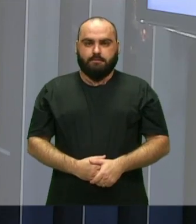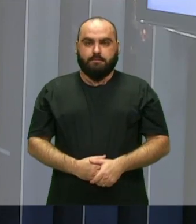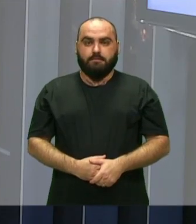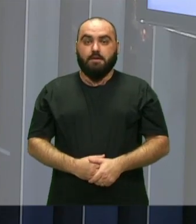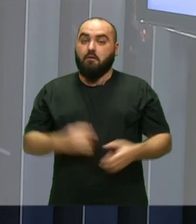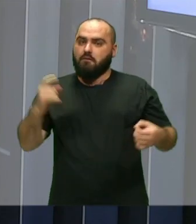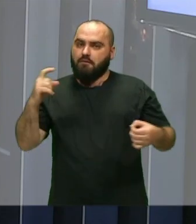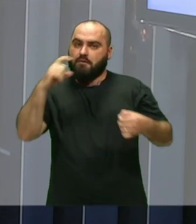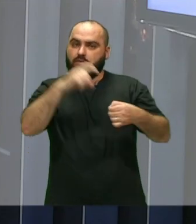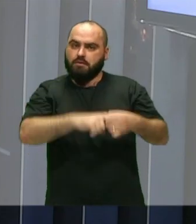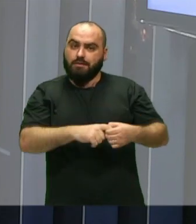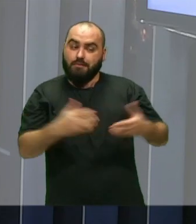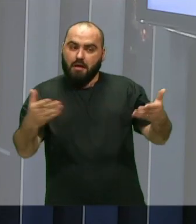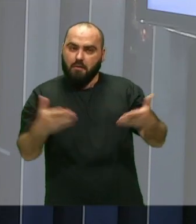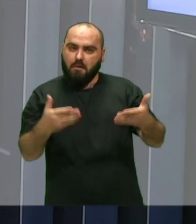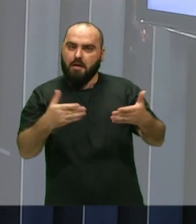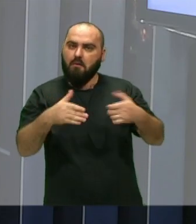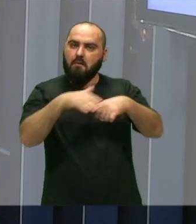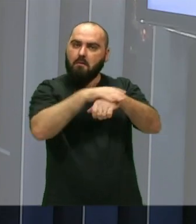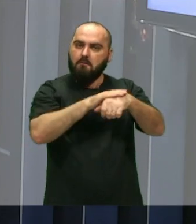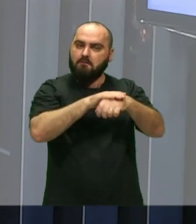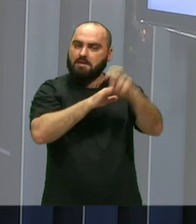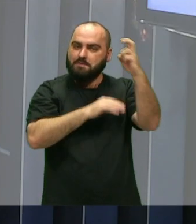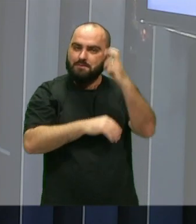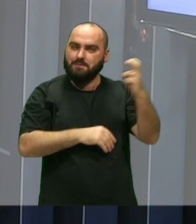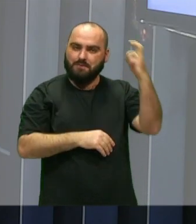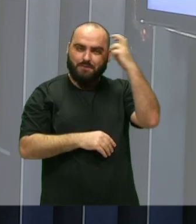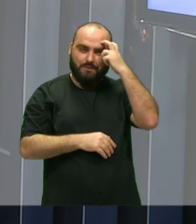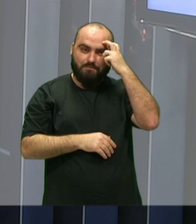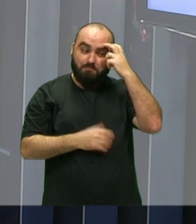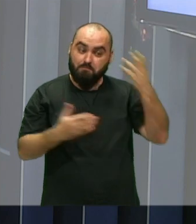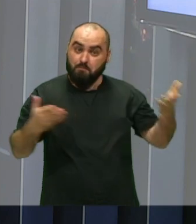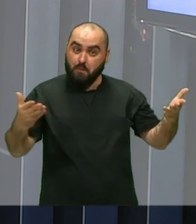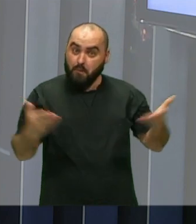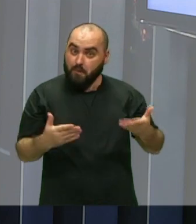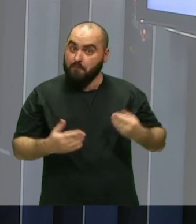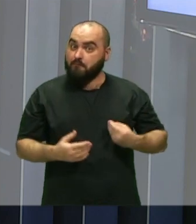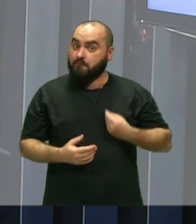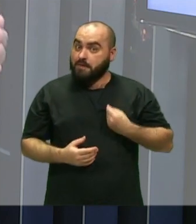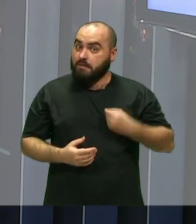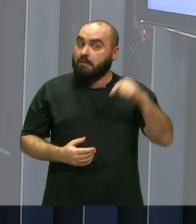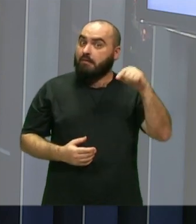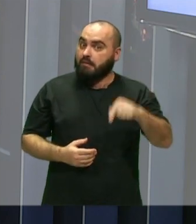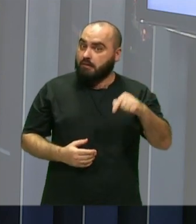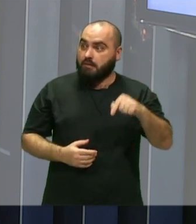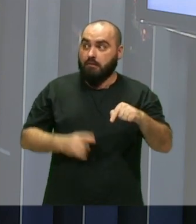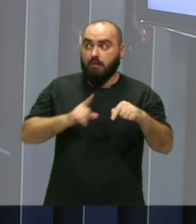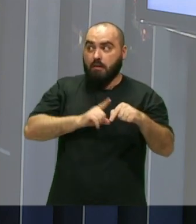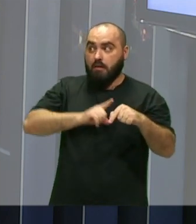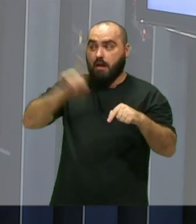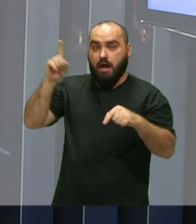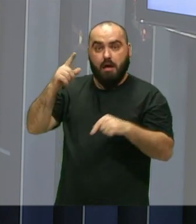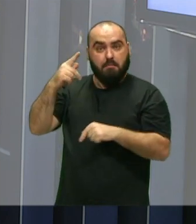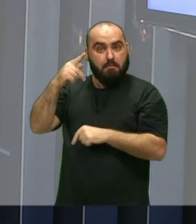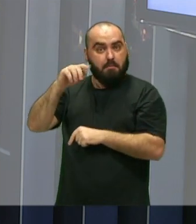Voltamos aqui Para a nossa conversa cultural Que hoje recebe Diretamente de Pernambuco A Mestra Joana